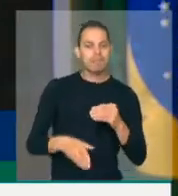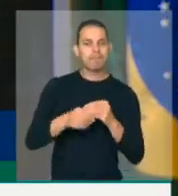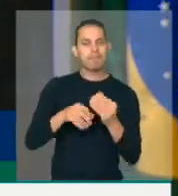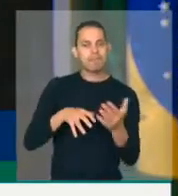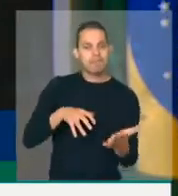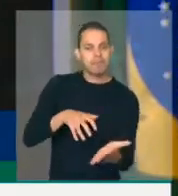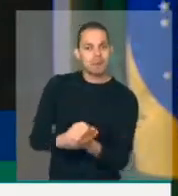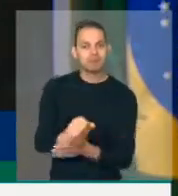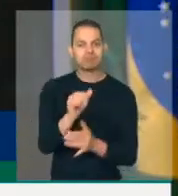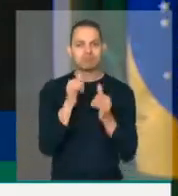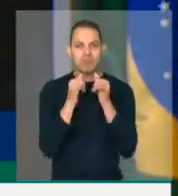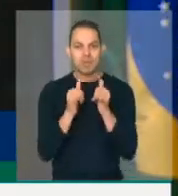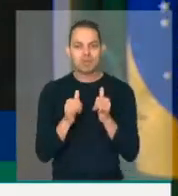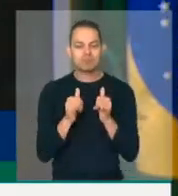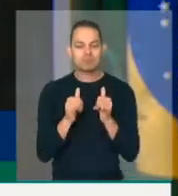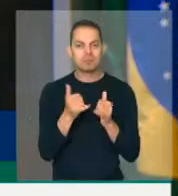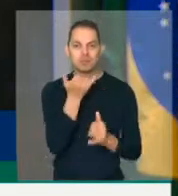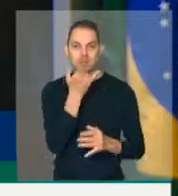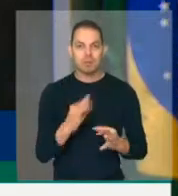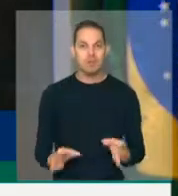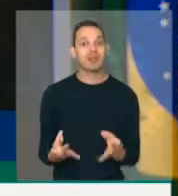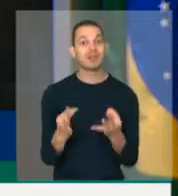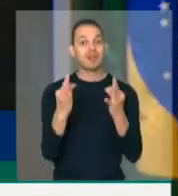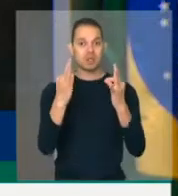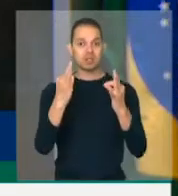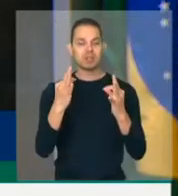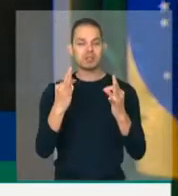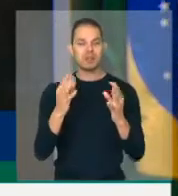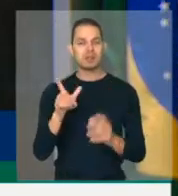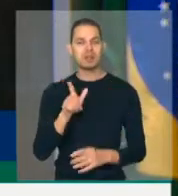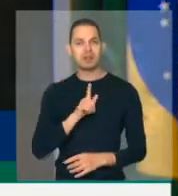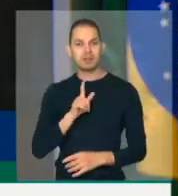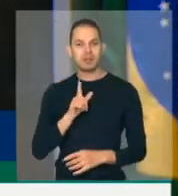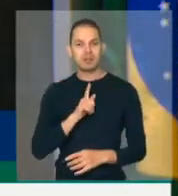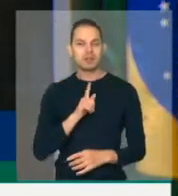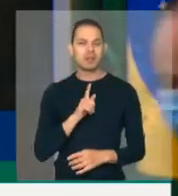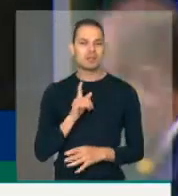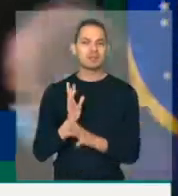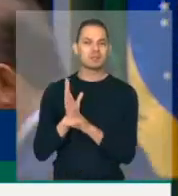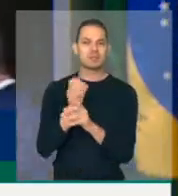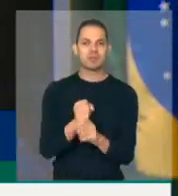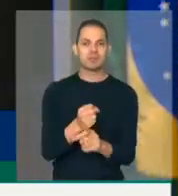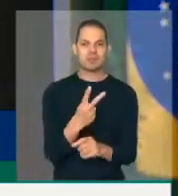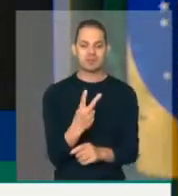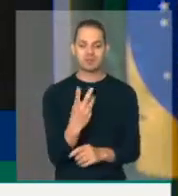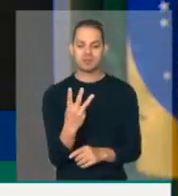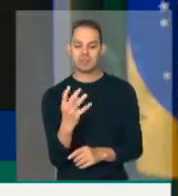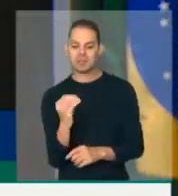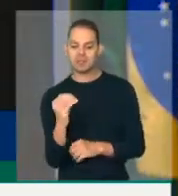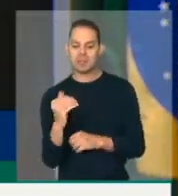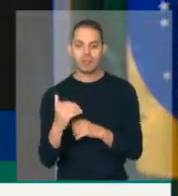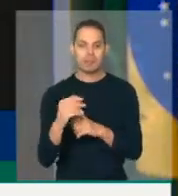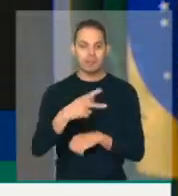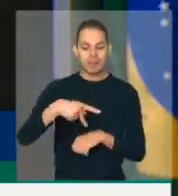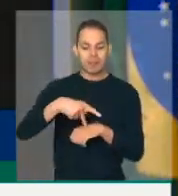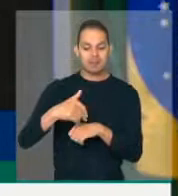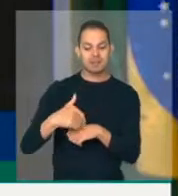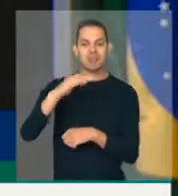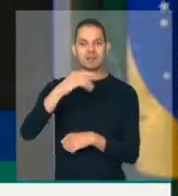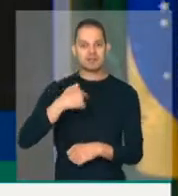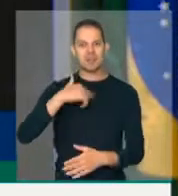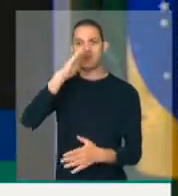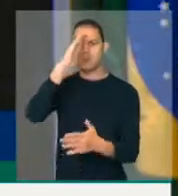tecnologia que está presente, deputado Ildo, em mais de 30 países. Tenho convicção